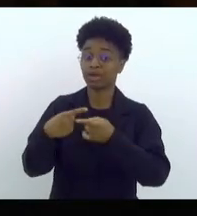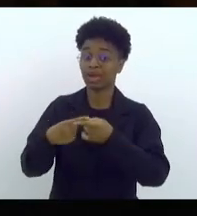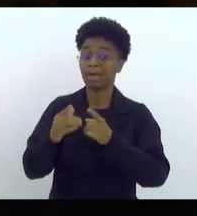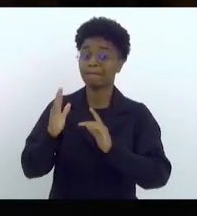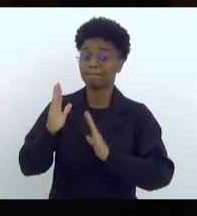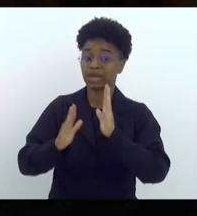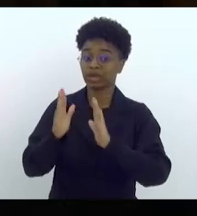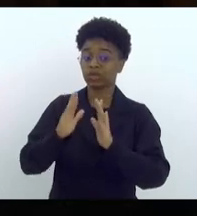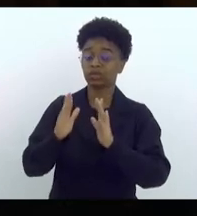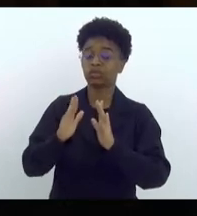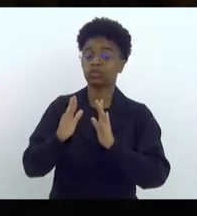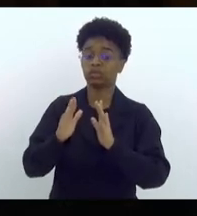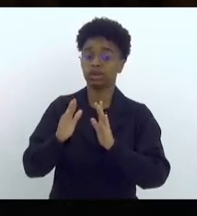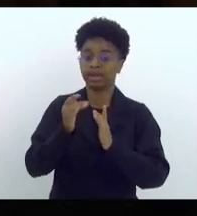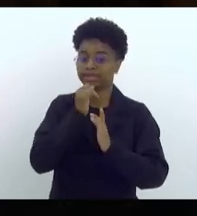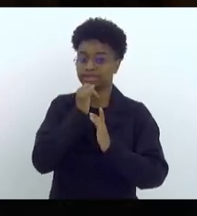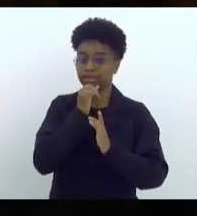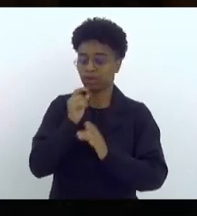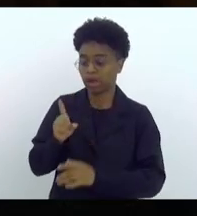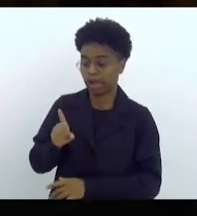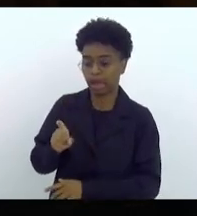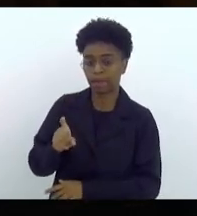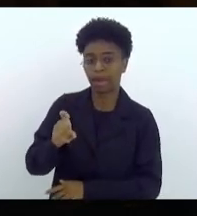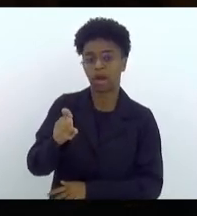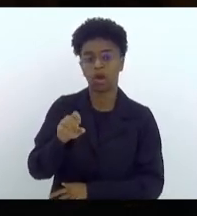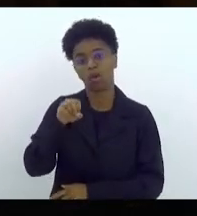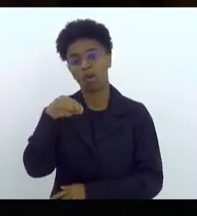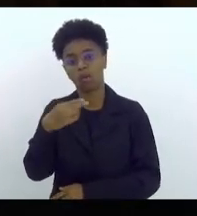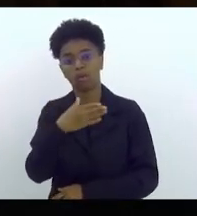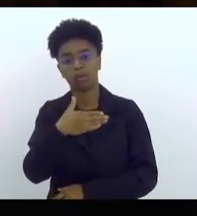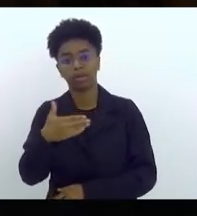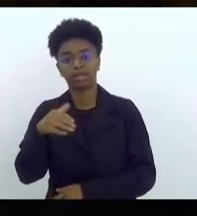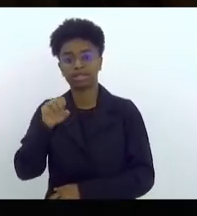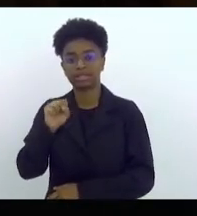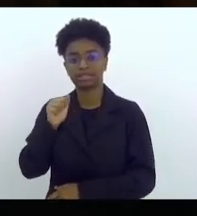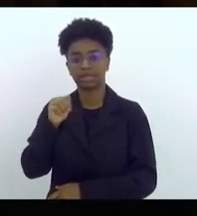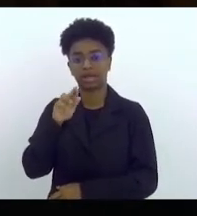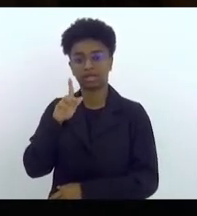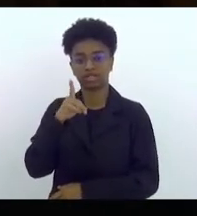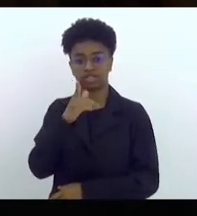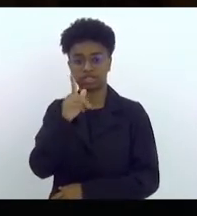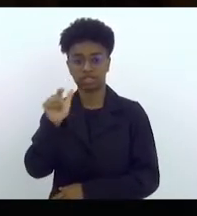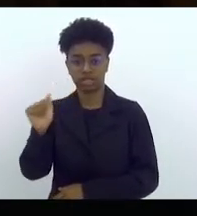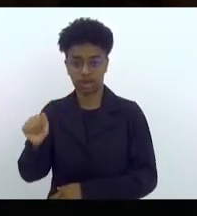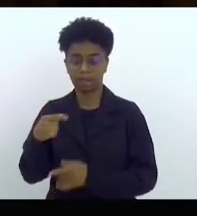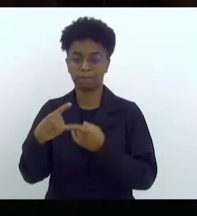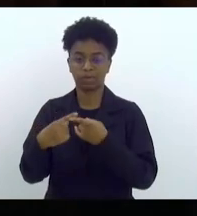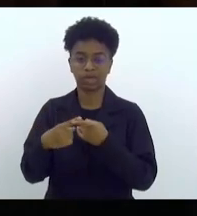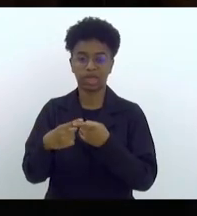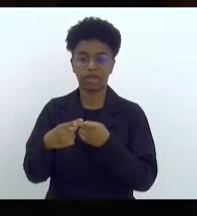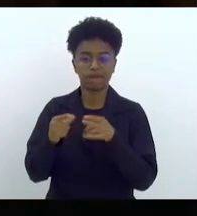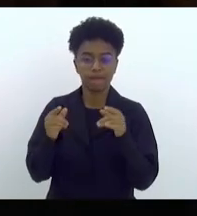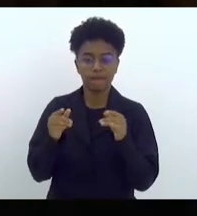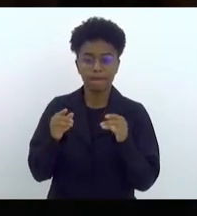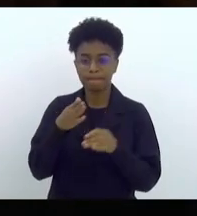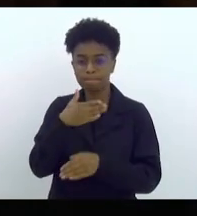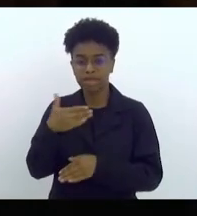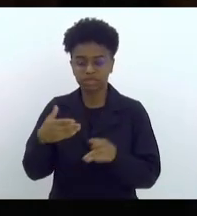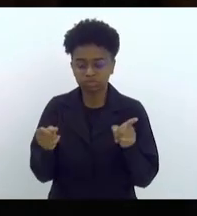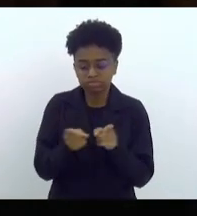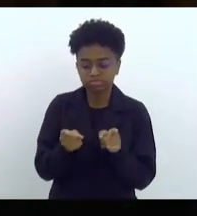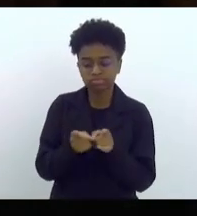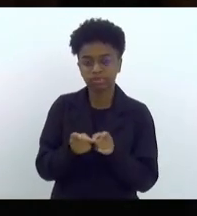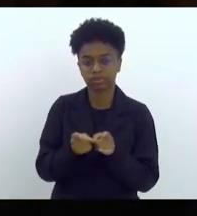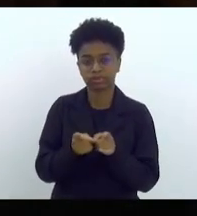reprodução do camarão, da sardinha. Não tem nada a ver com defeso. Nem é bolsa pescador. É